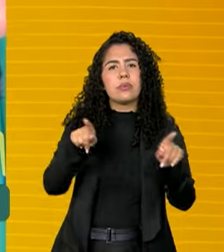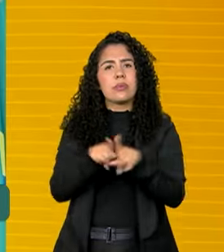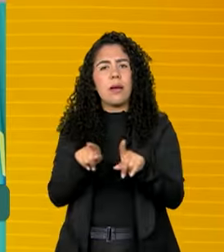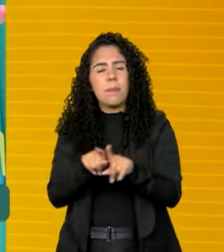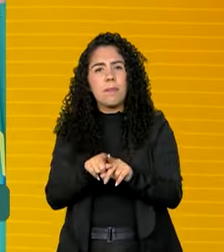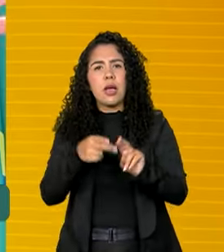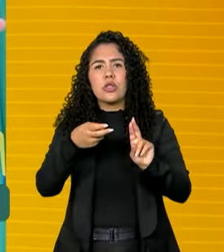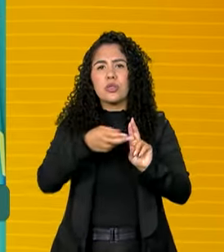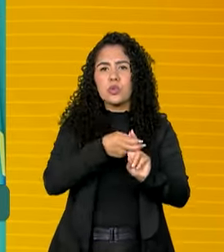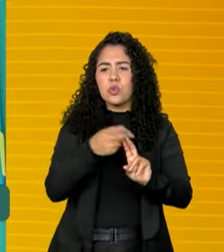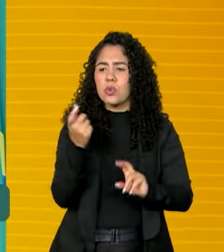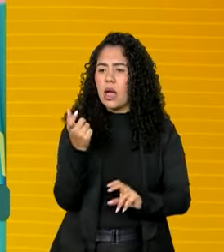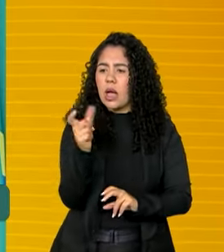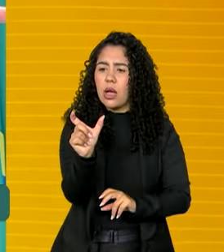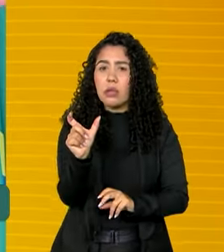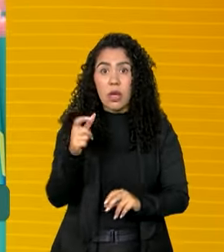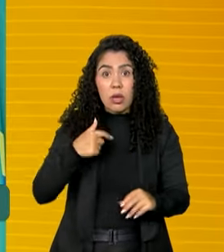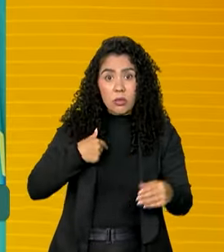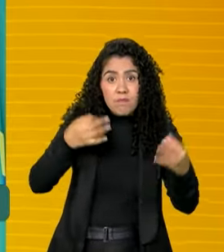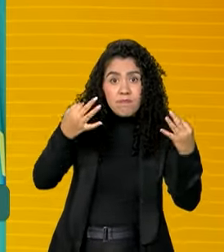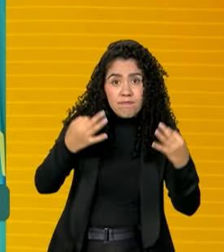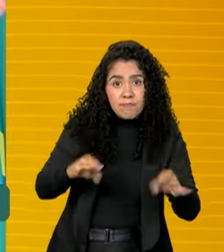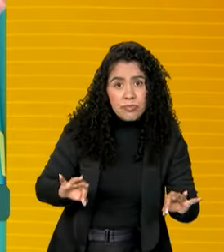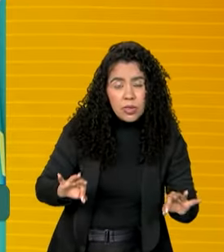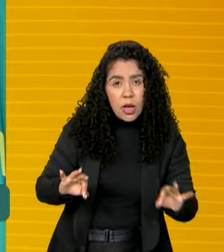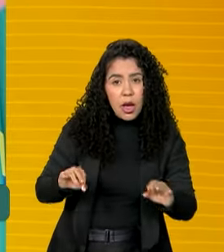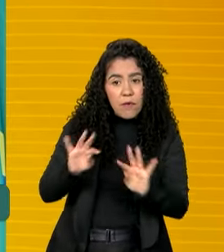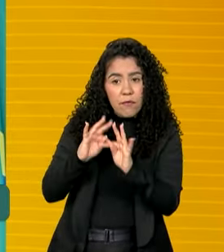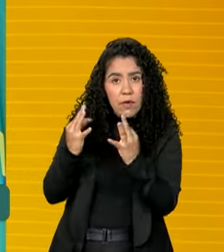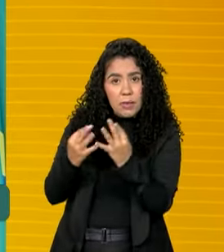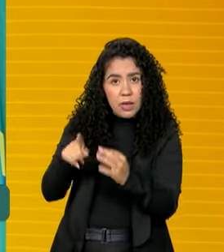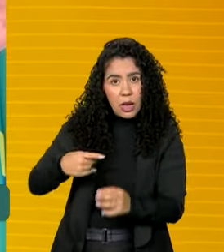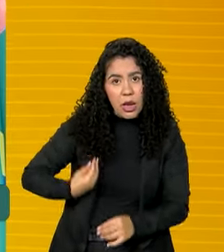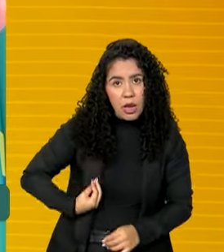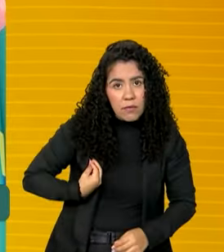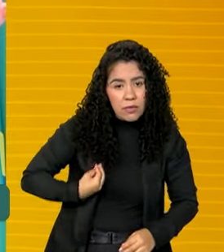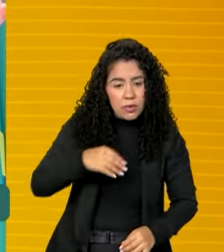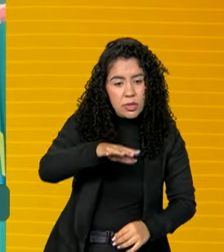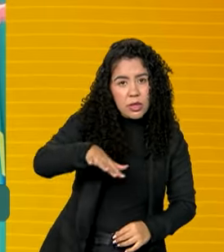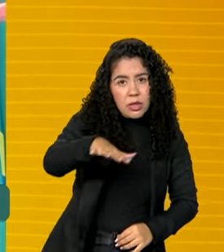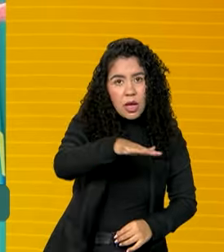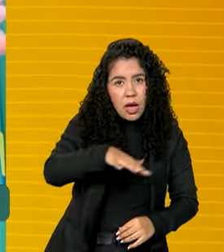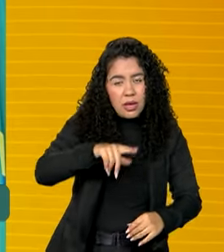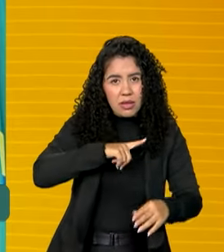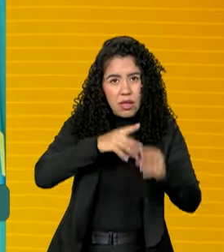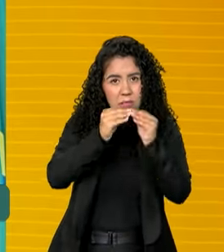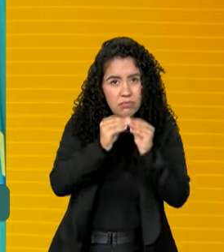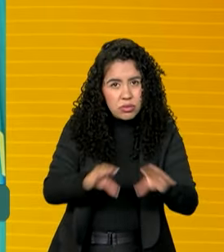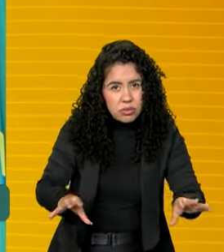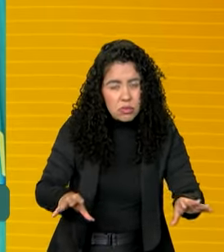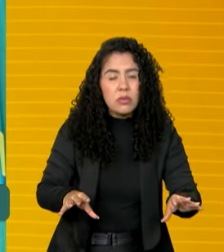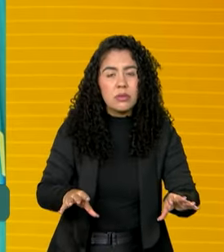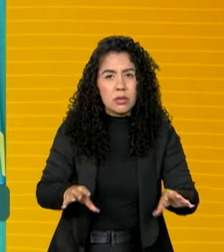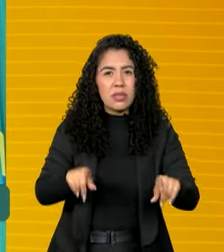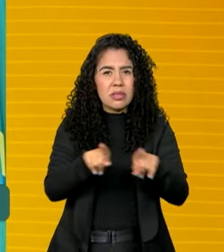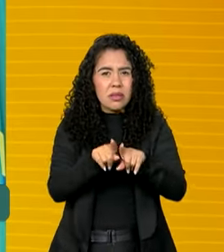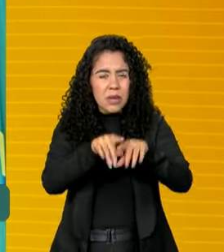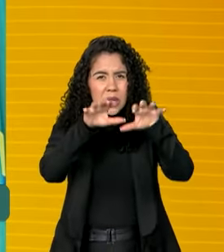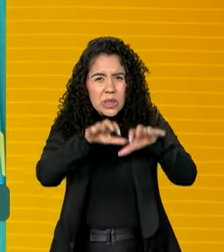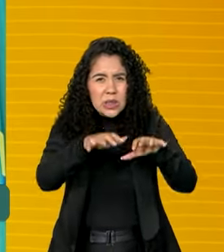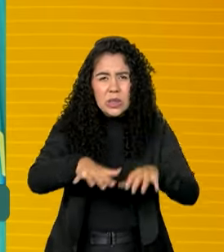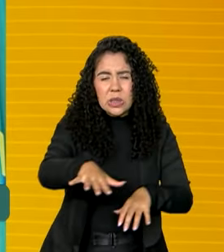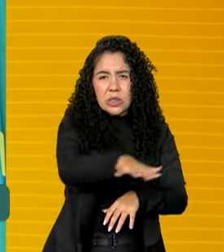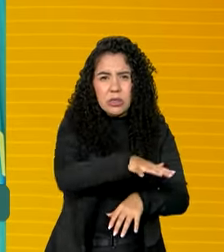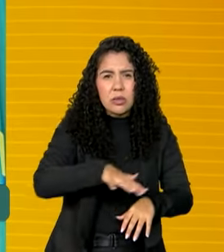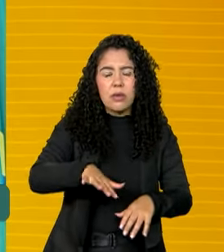Qualquer informação que comprova que aquela família reside na área que foi atingida. E aqueles municípios que a